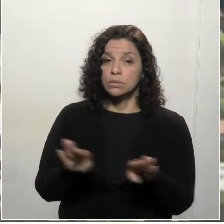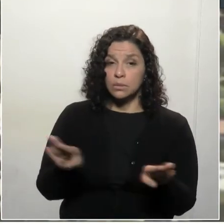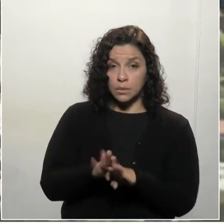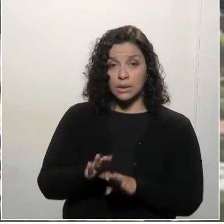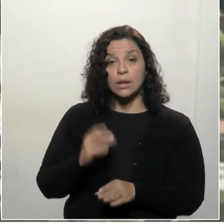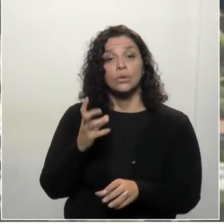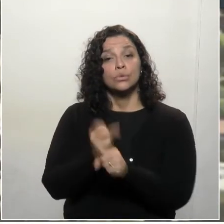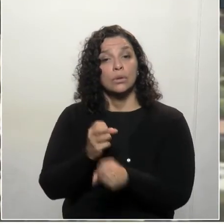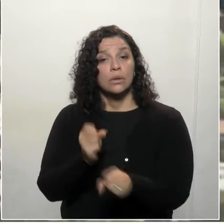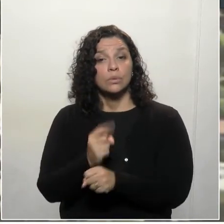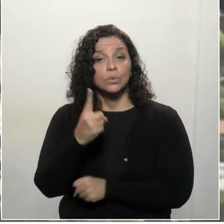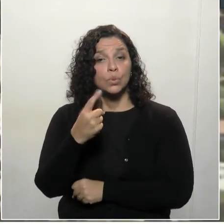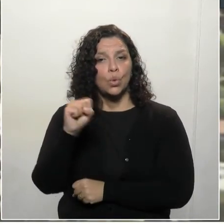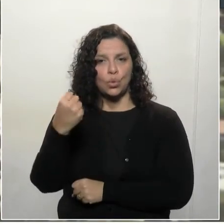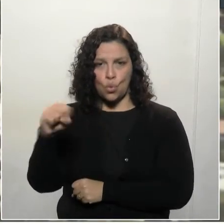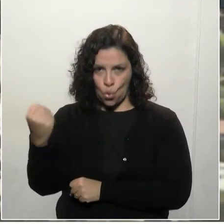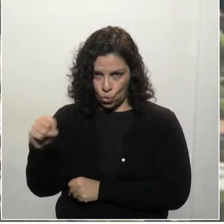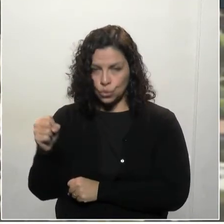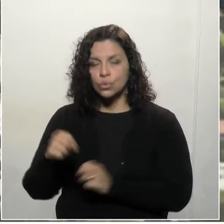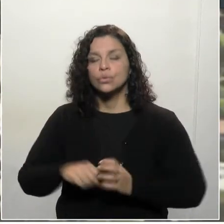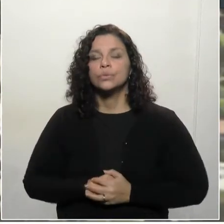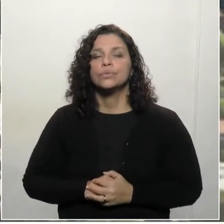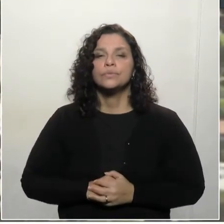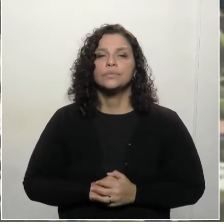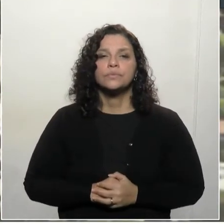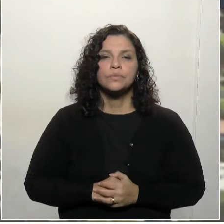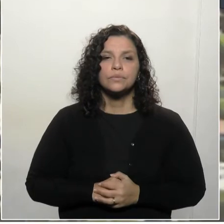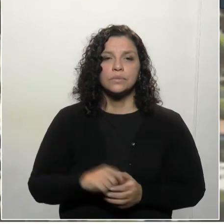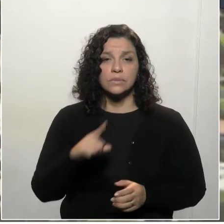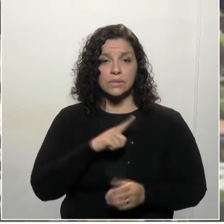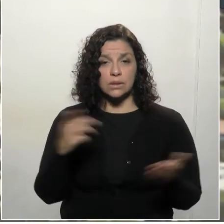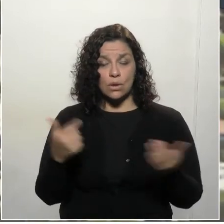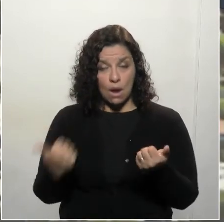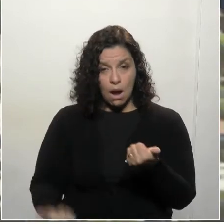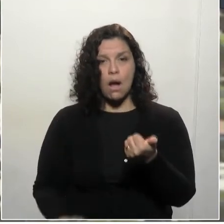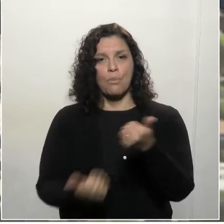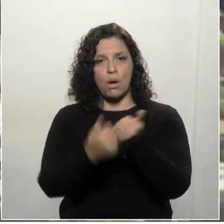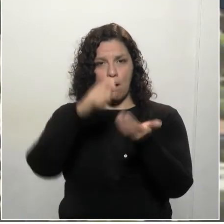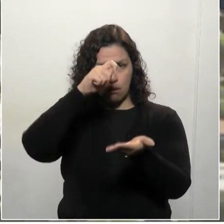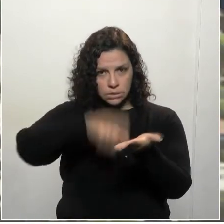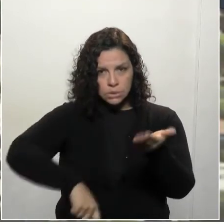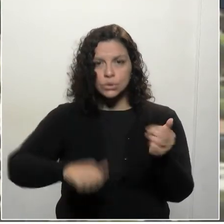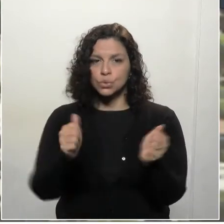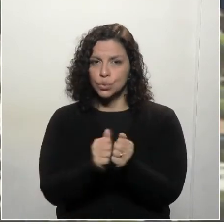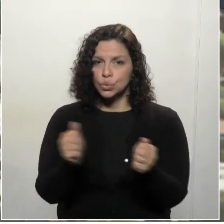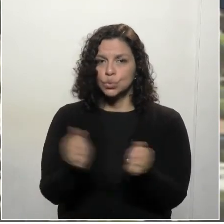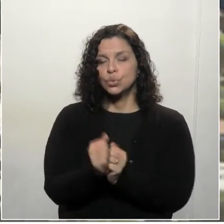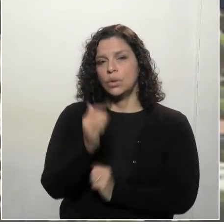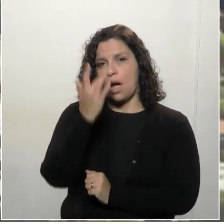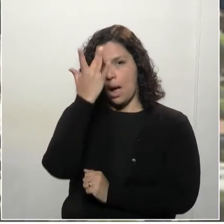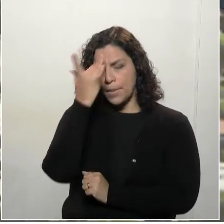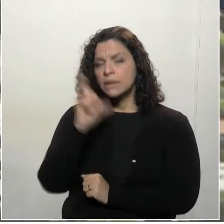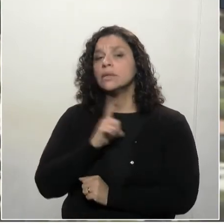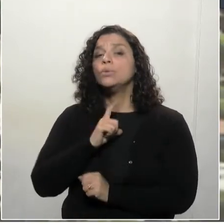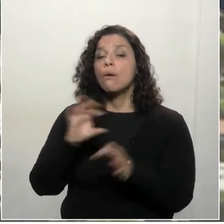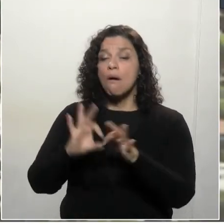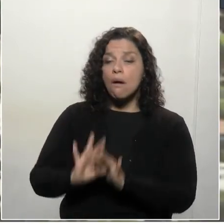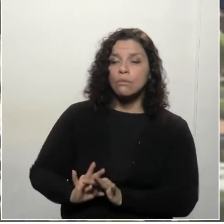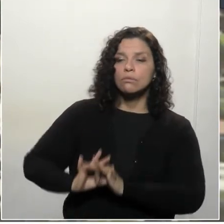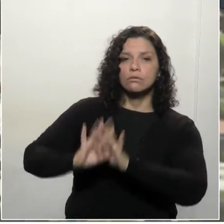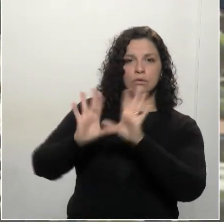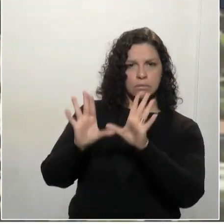188, aliás, 1188, para quem quiser apoiar e assinar, ficará lá até amanhã, uma autorização.